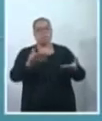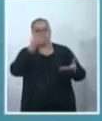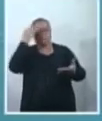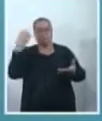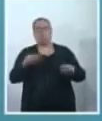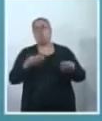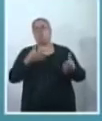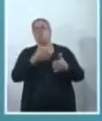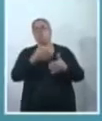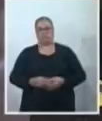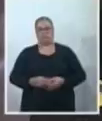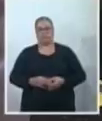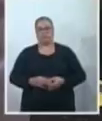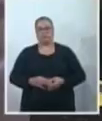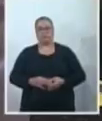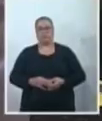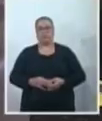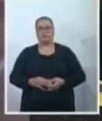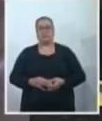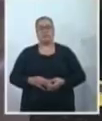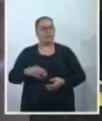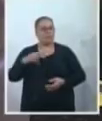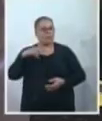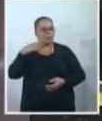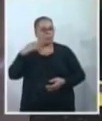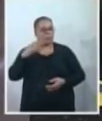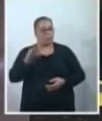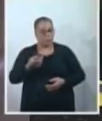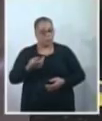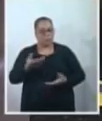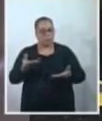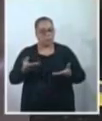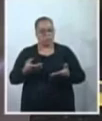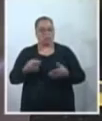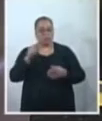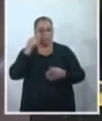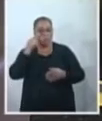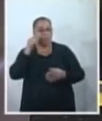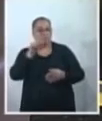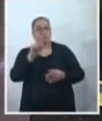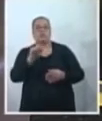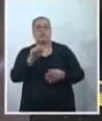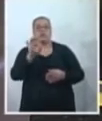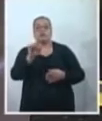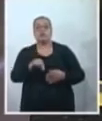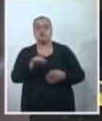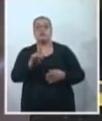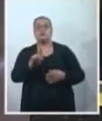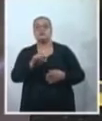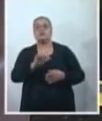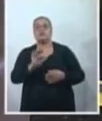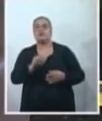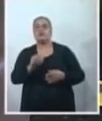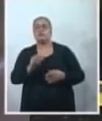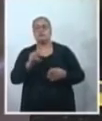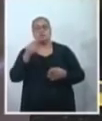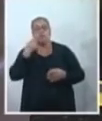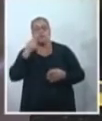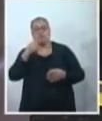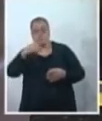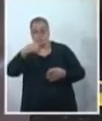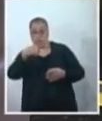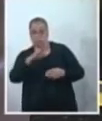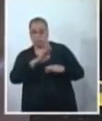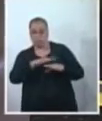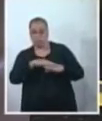participação popular. Então, vereadora, com relação justamente a toda essa abordagem sua, então, a